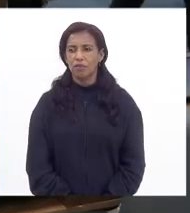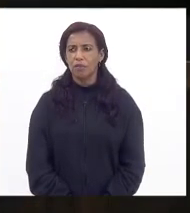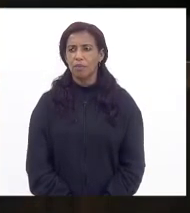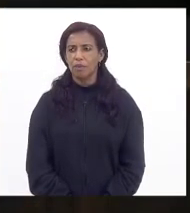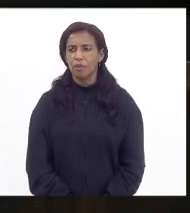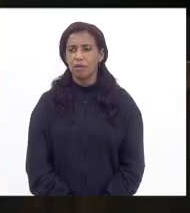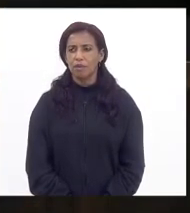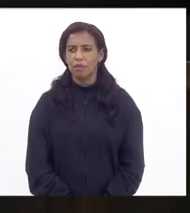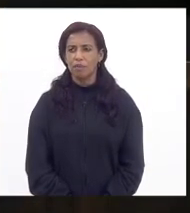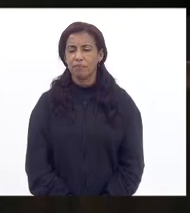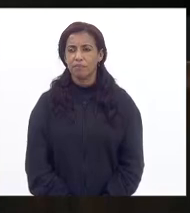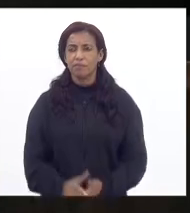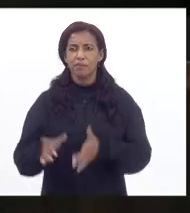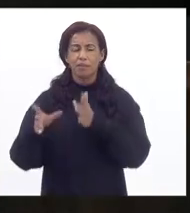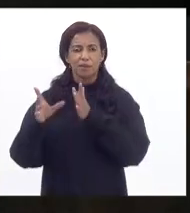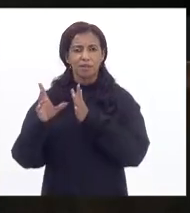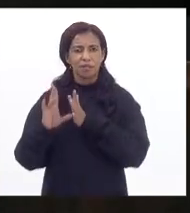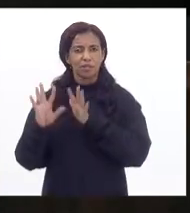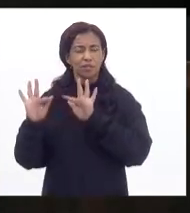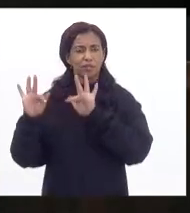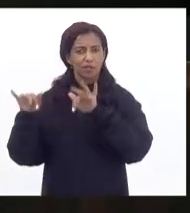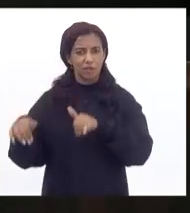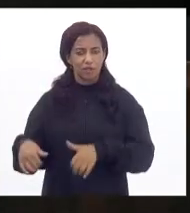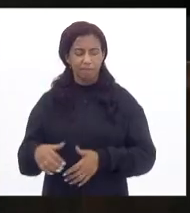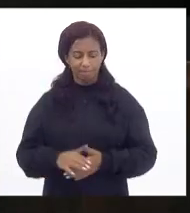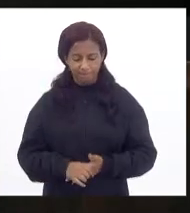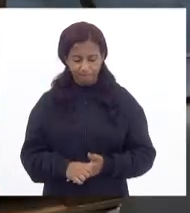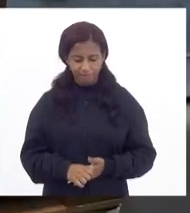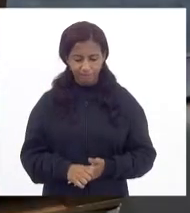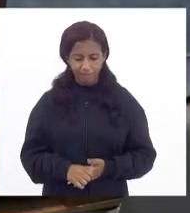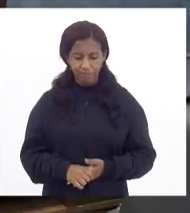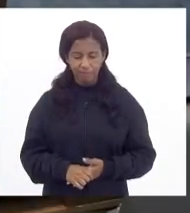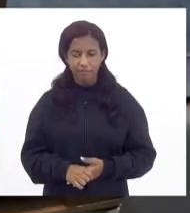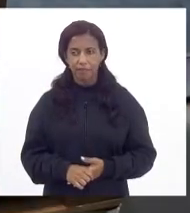Antes de encerrar a ordem do dia, a deputada Lucinha.